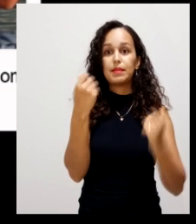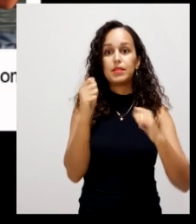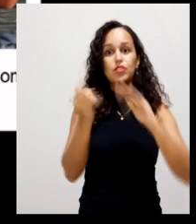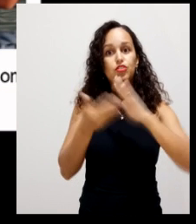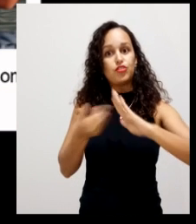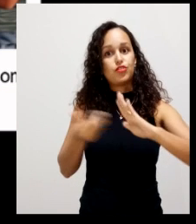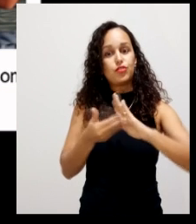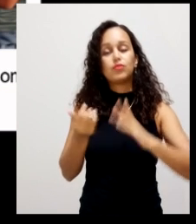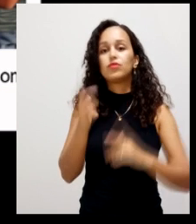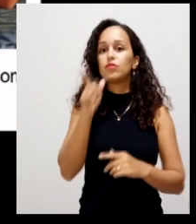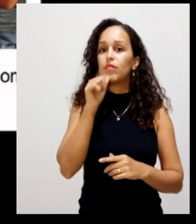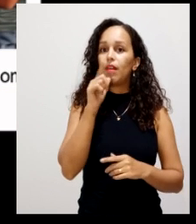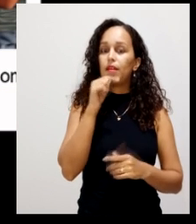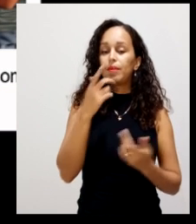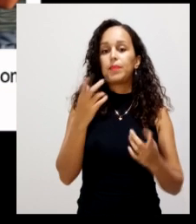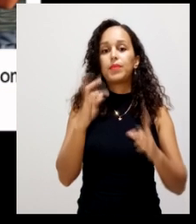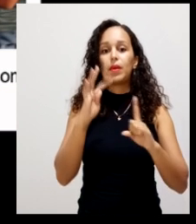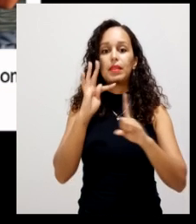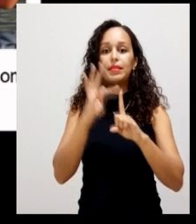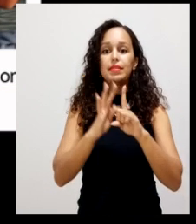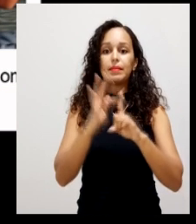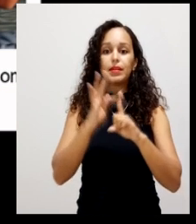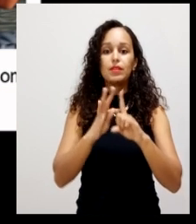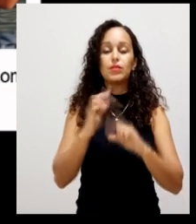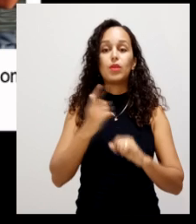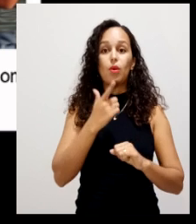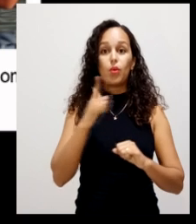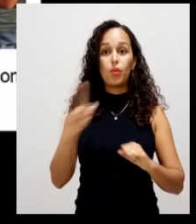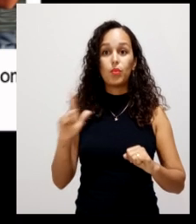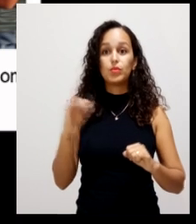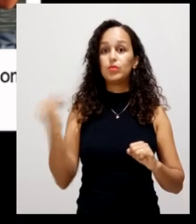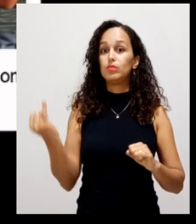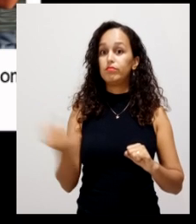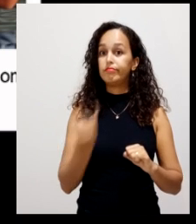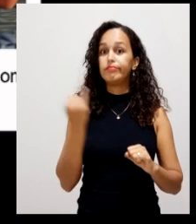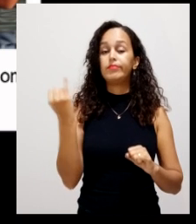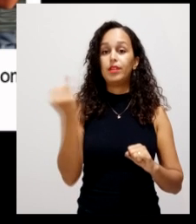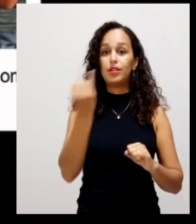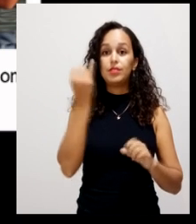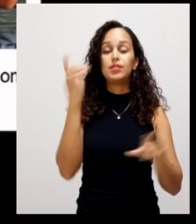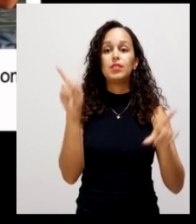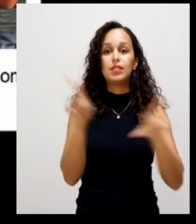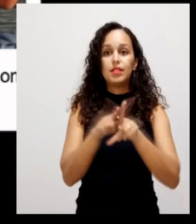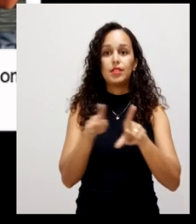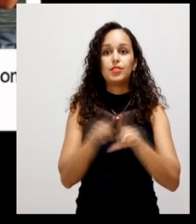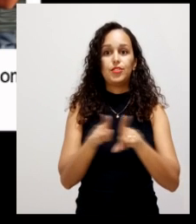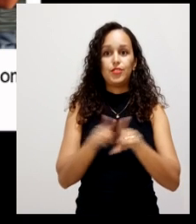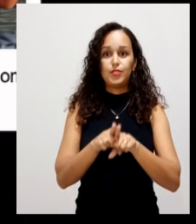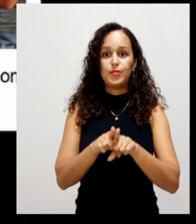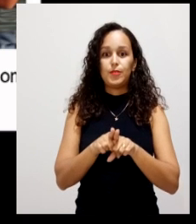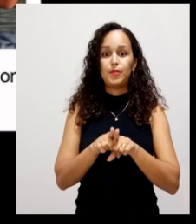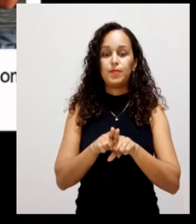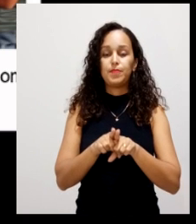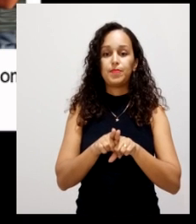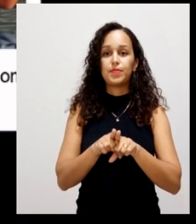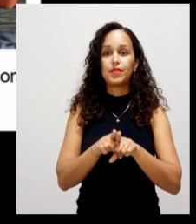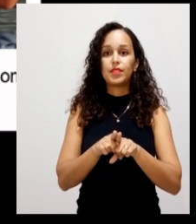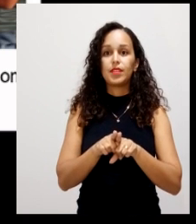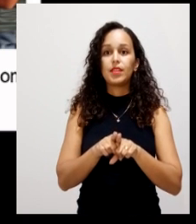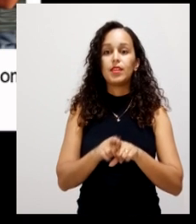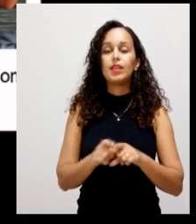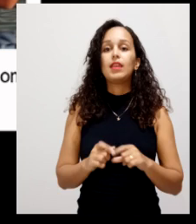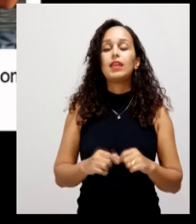então enquanto que a temperatura temperatura é outro fator extremamente importante né na